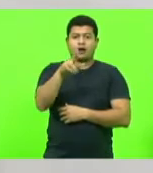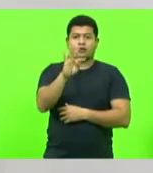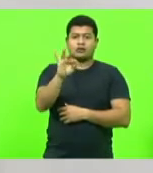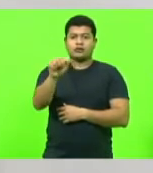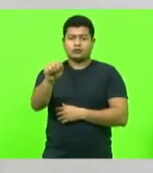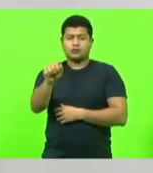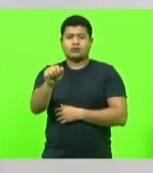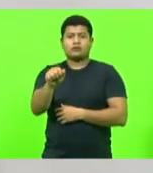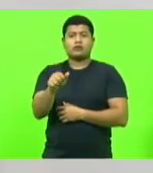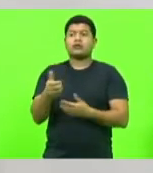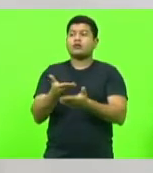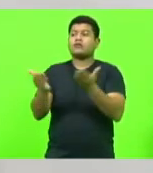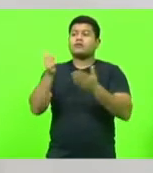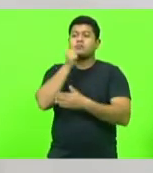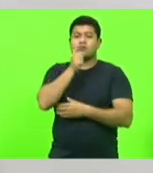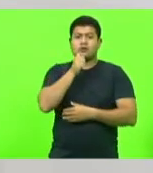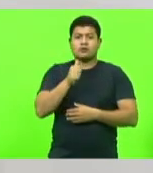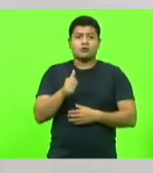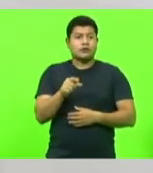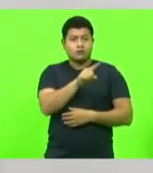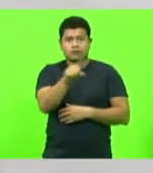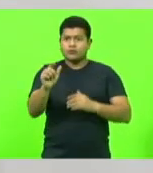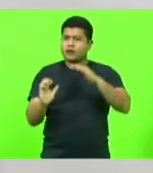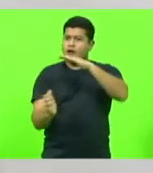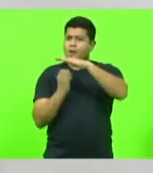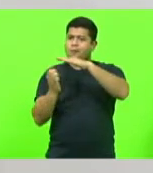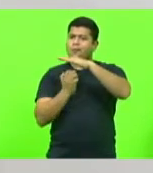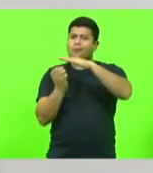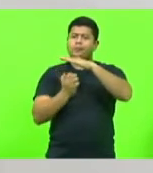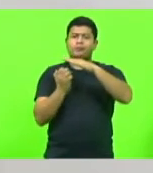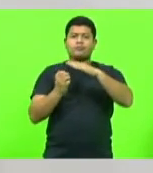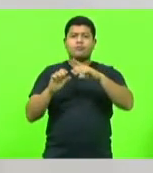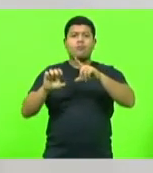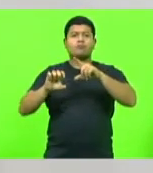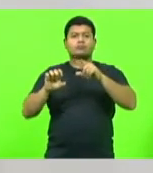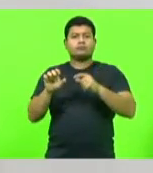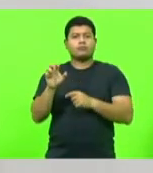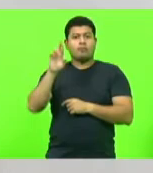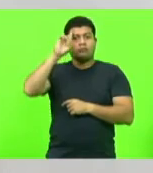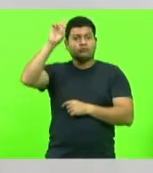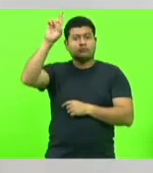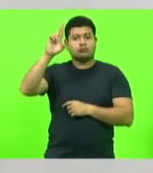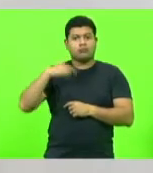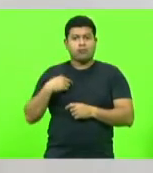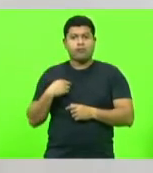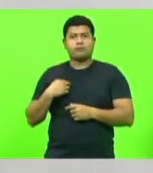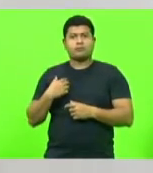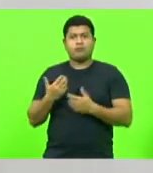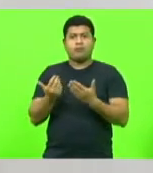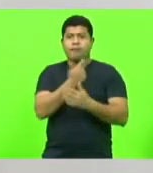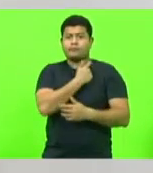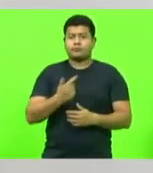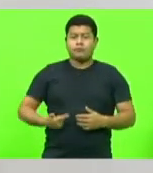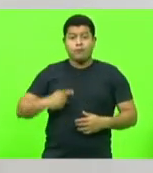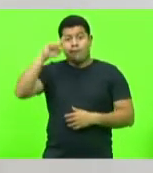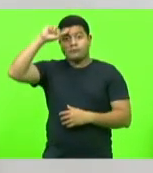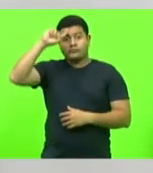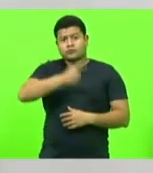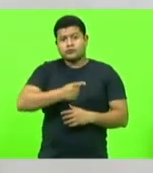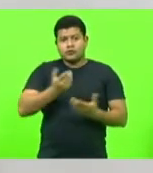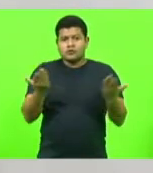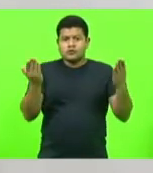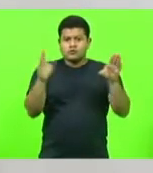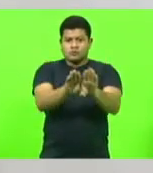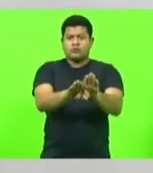Empresários, vai ser isso que o governo vai mandar você fazer e fechar de novo a sua empresa? E você não